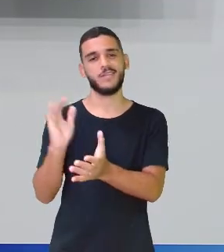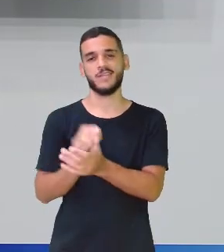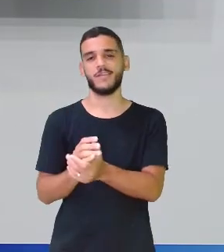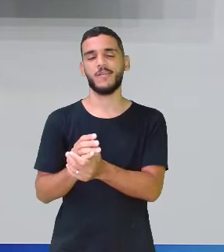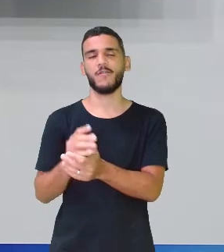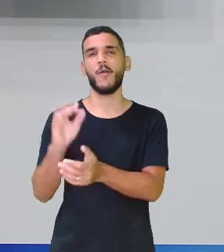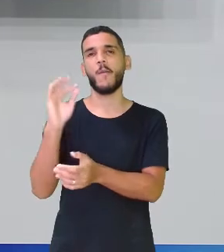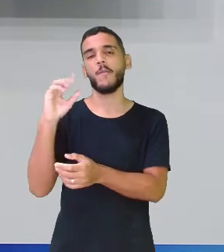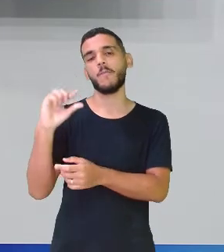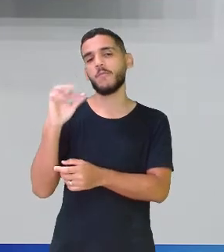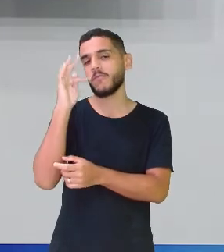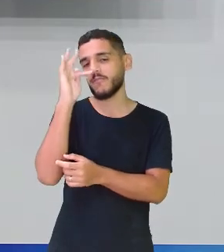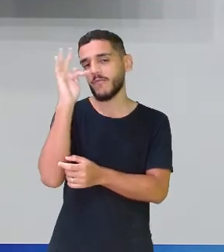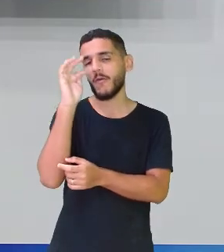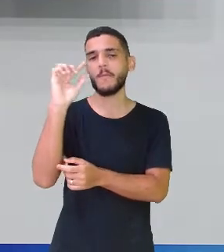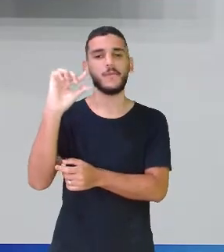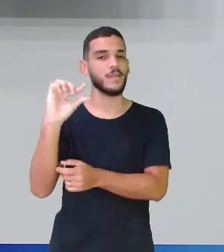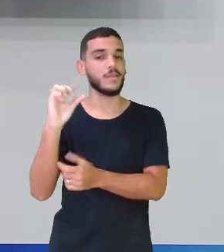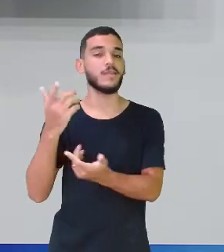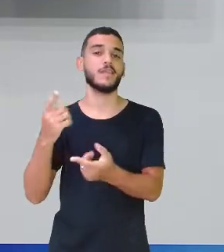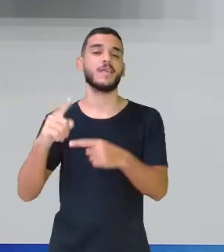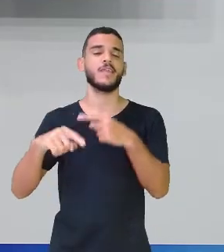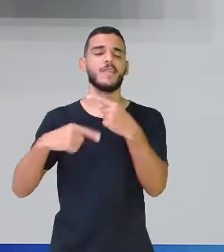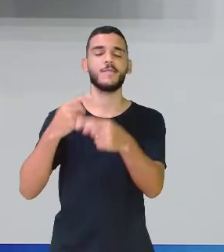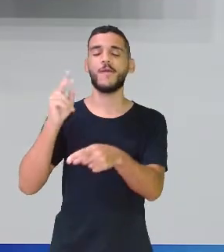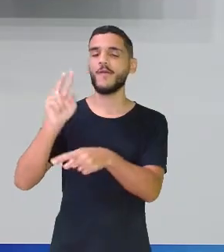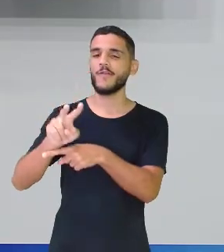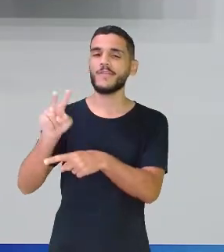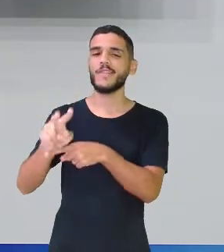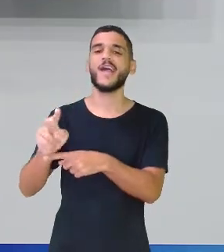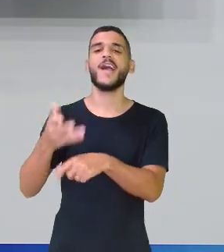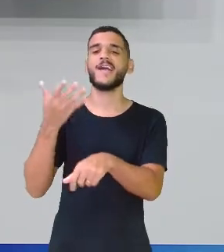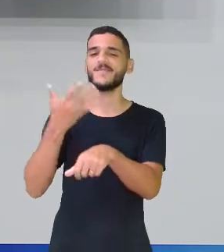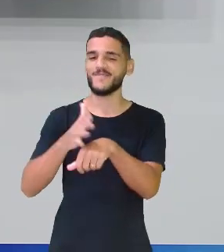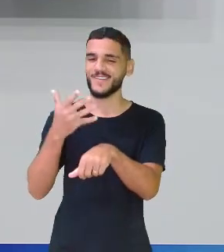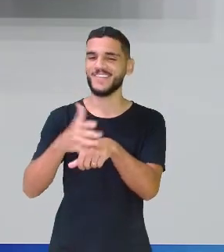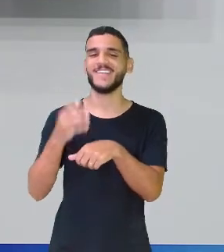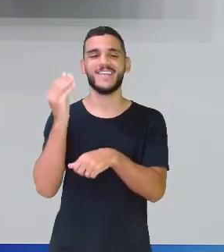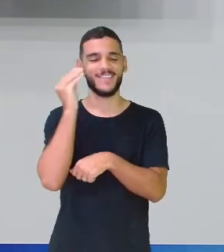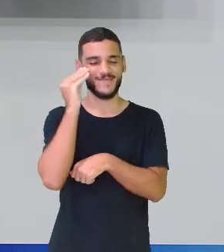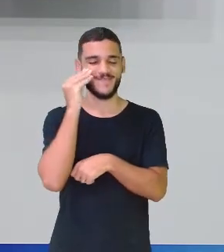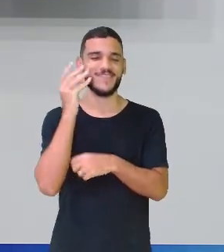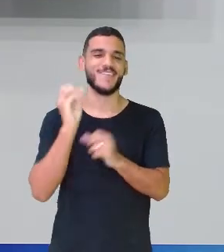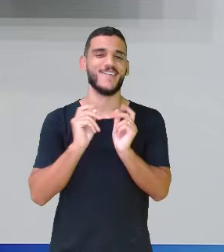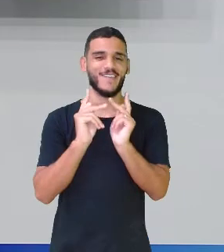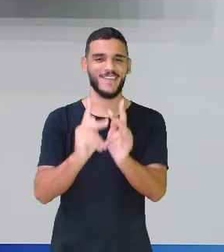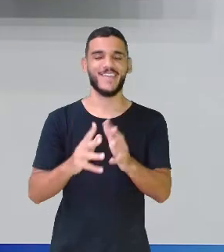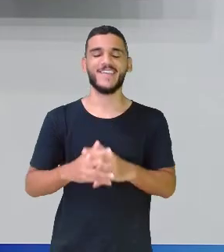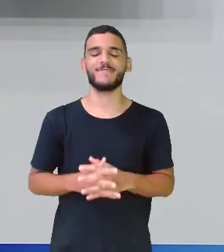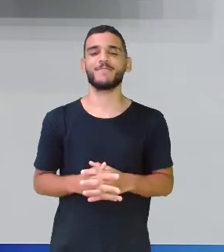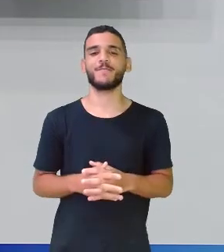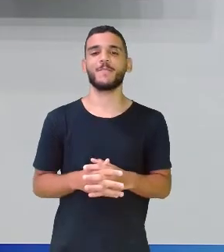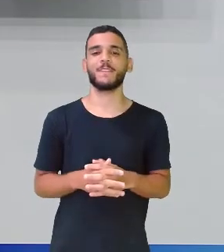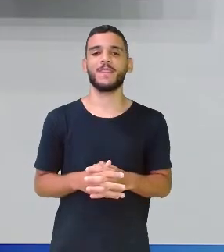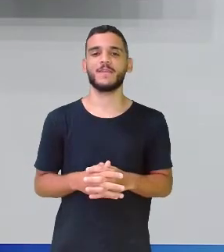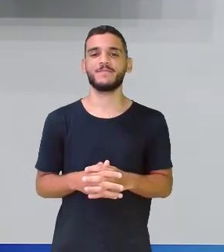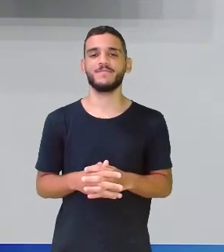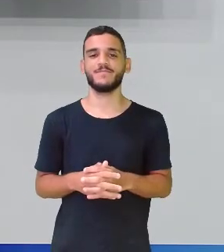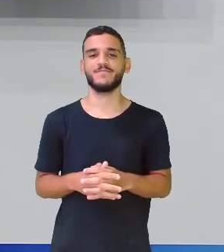pequenininha, pra você ir tomando conta. Vai que você gosta. Faz o teste aí na sua casa. Então, eu gostaria muito de